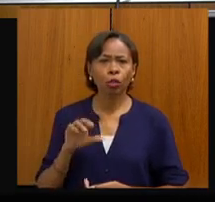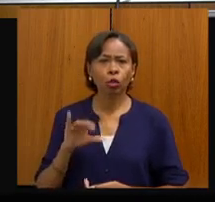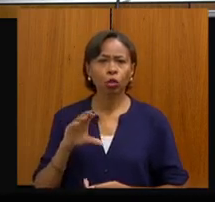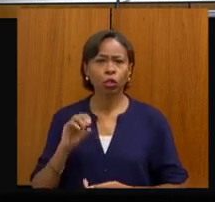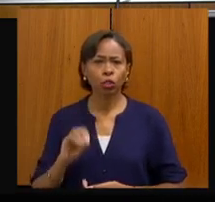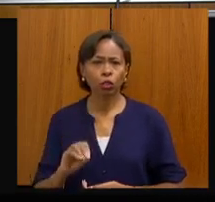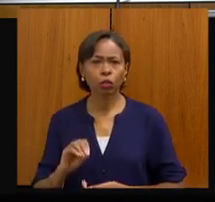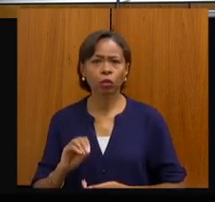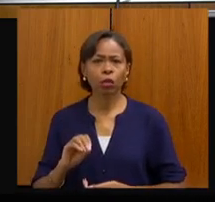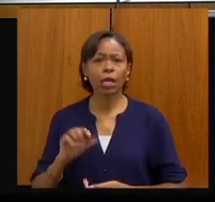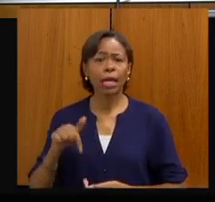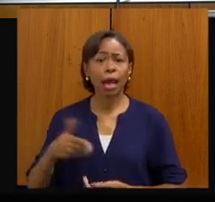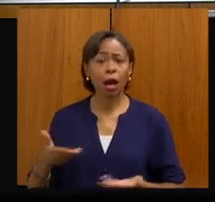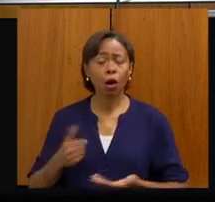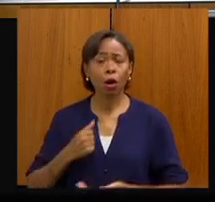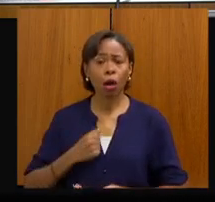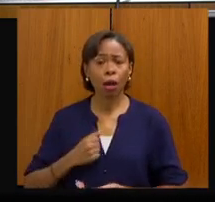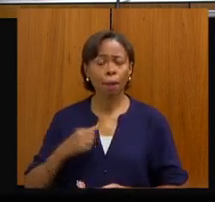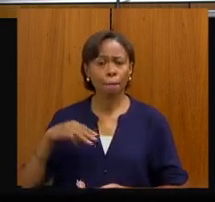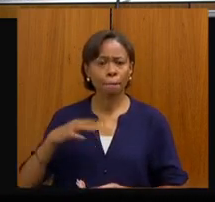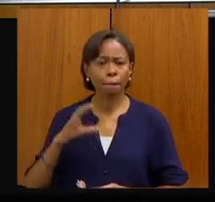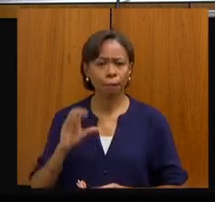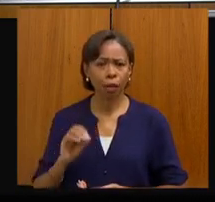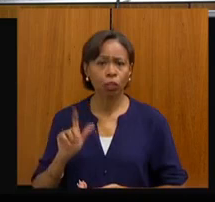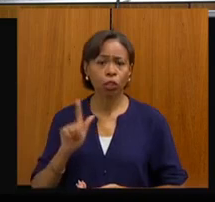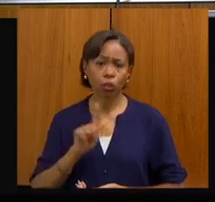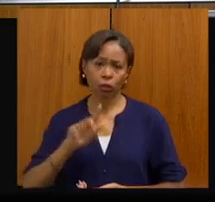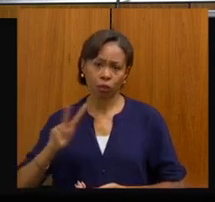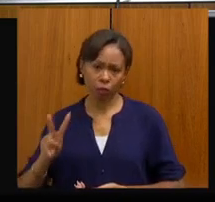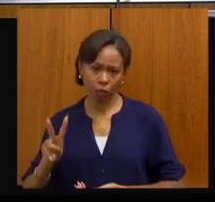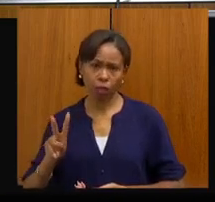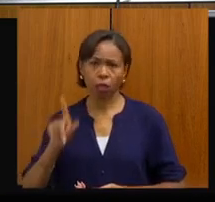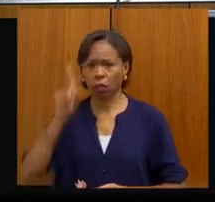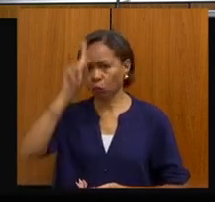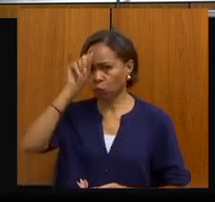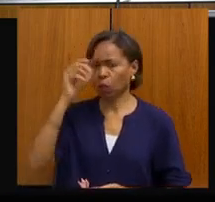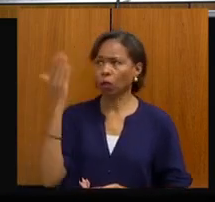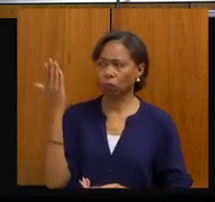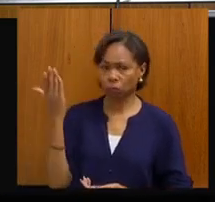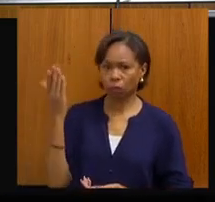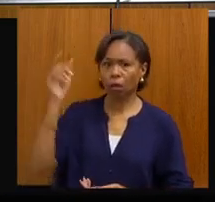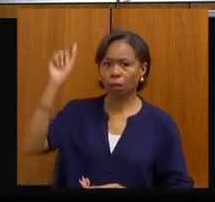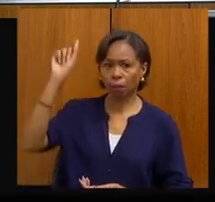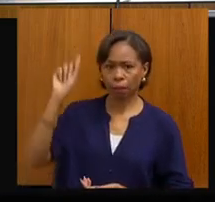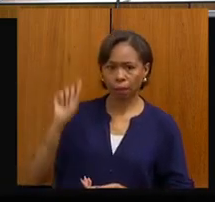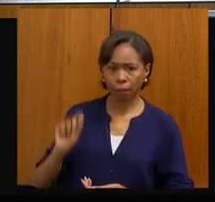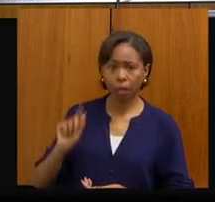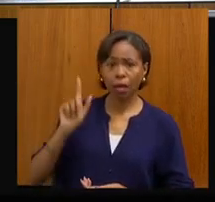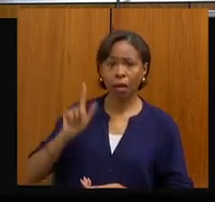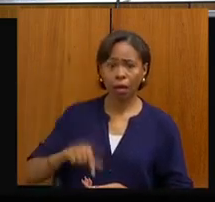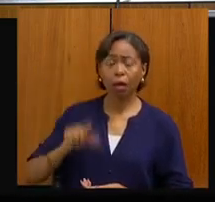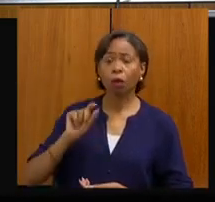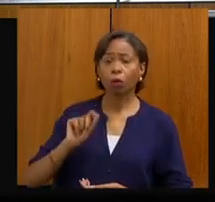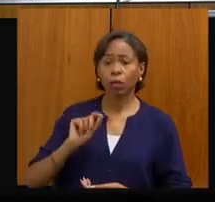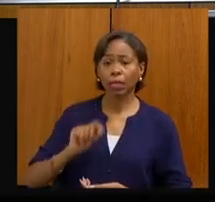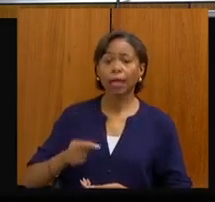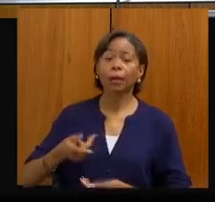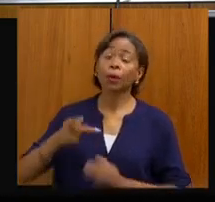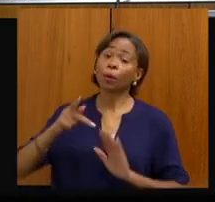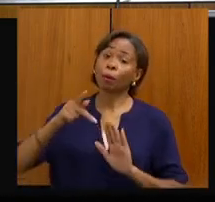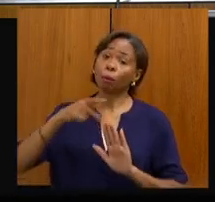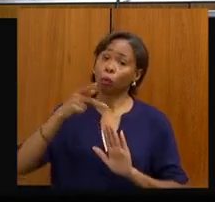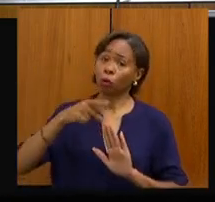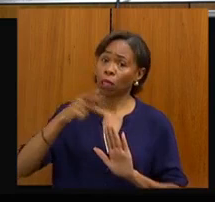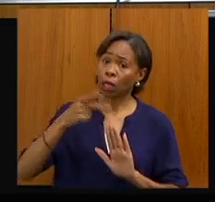agora, de 22, Governador Valadares, Serviço de Hematologia do Hospital Bom Samaritano. Então, as habilitações são portarias federais, critério já